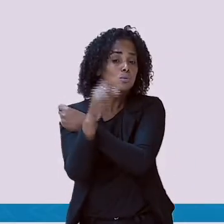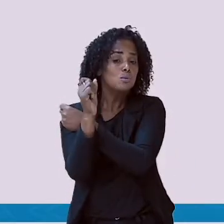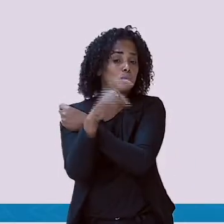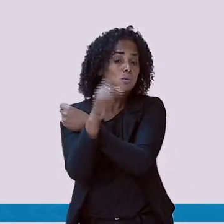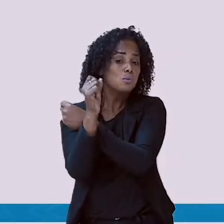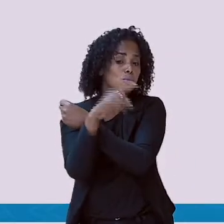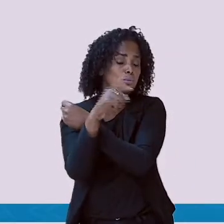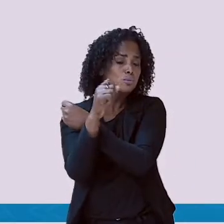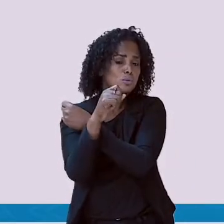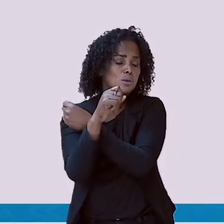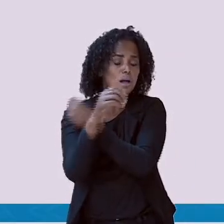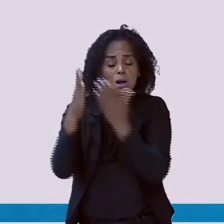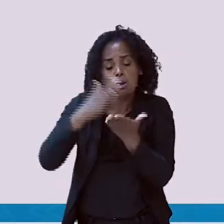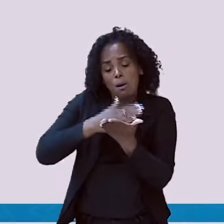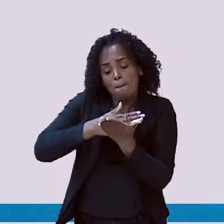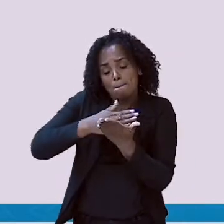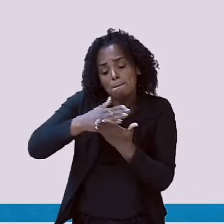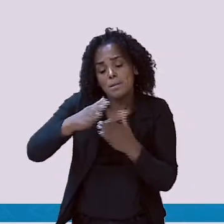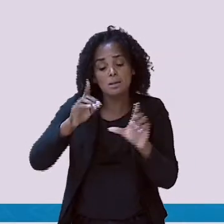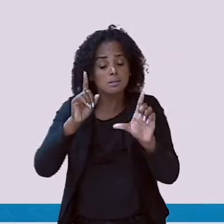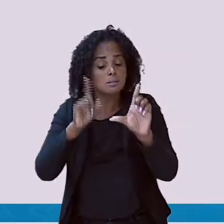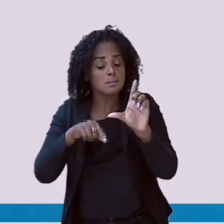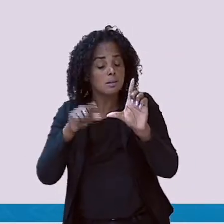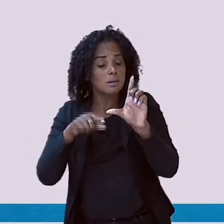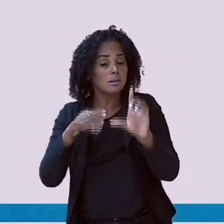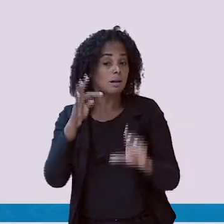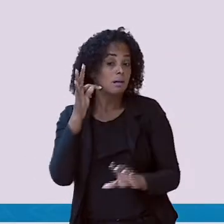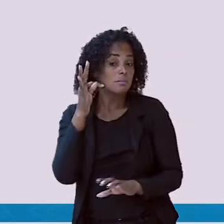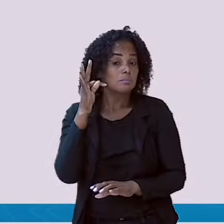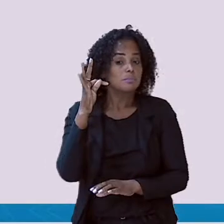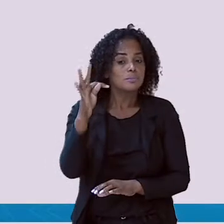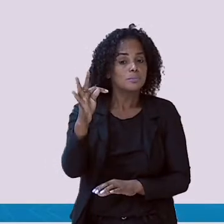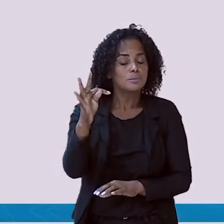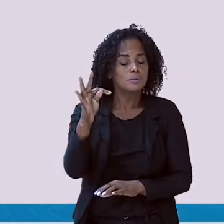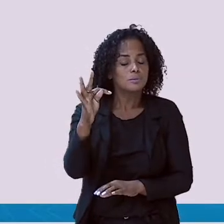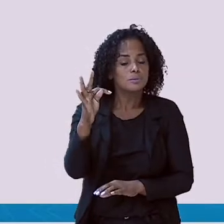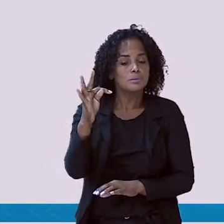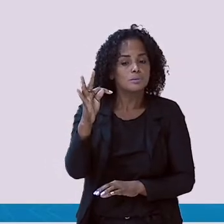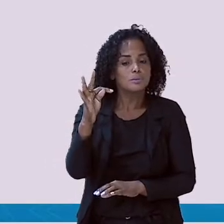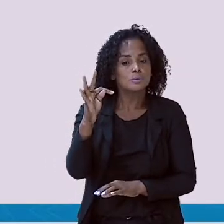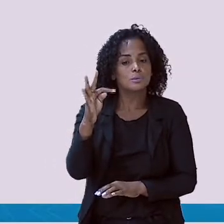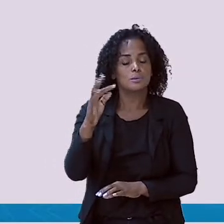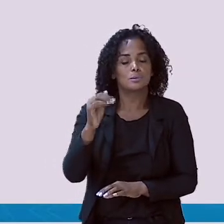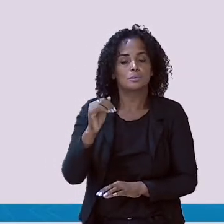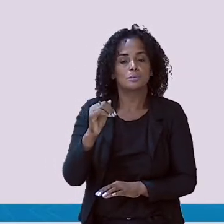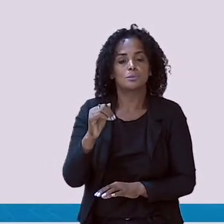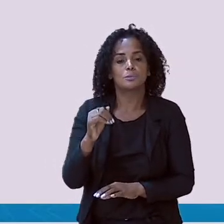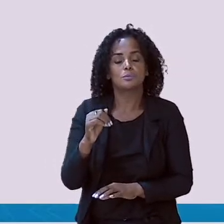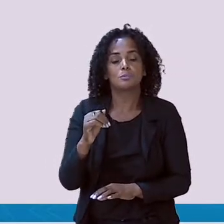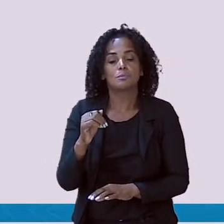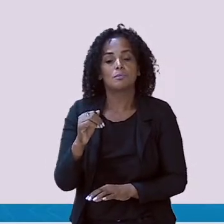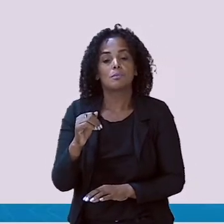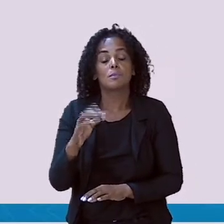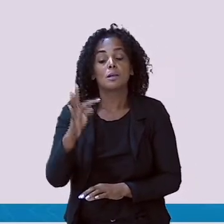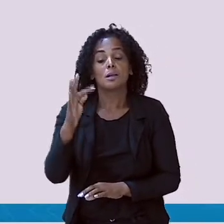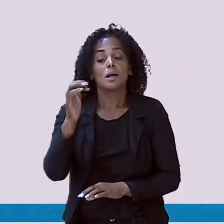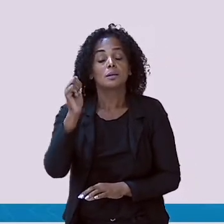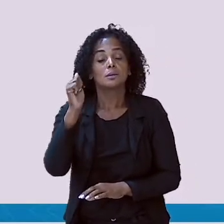com a letra T. Olha o som da letra T. T, tatu.